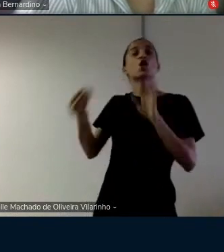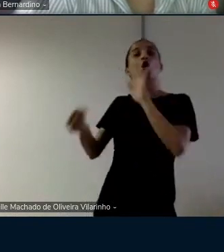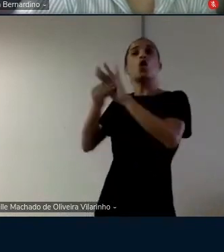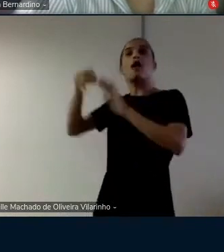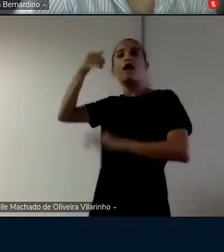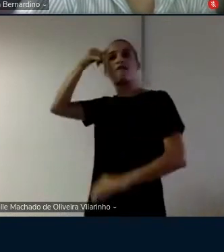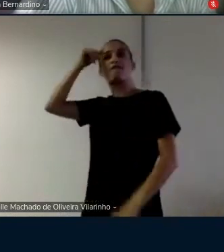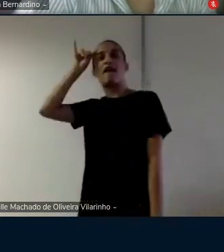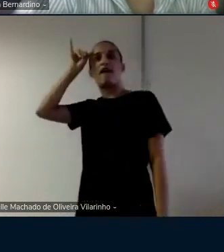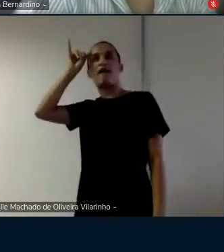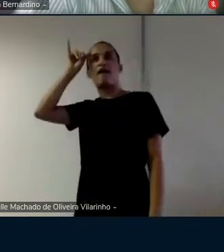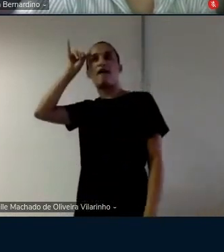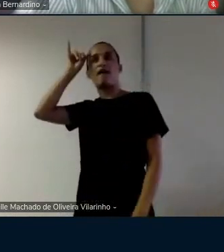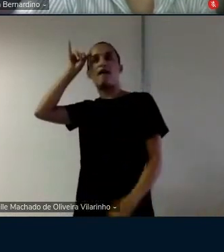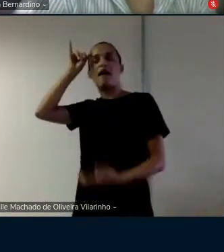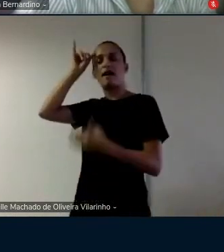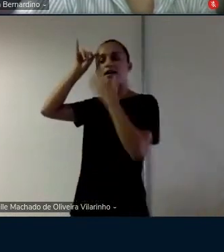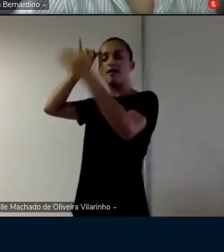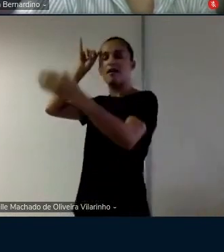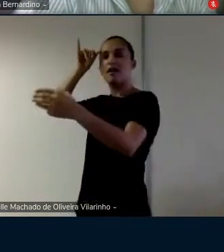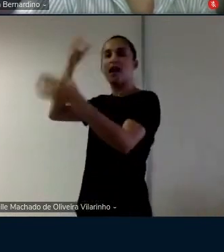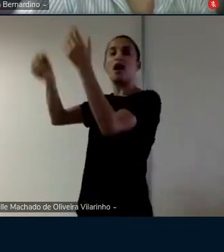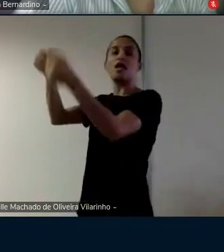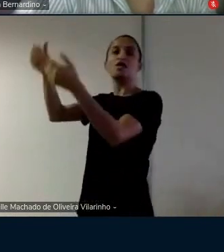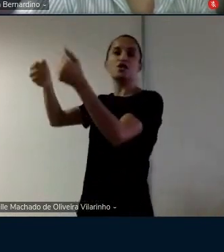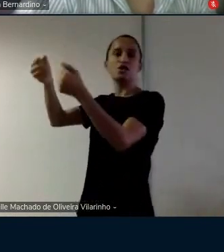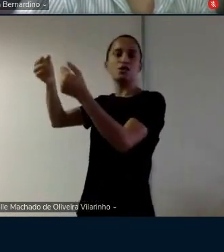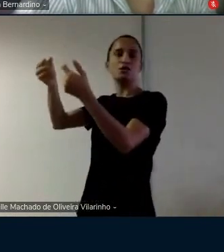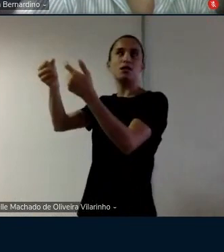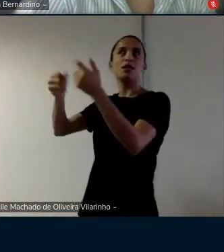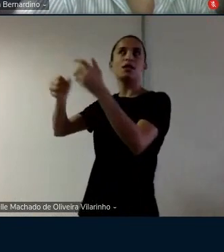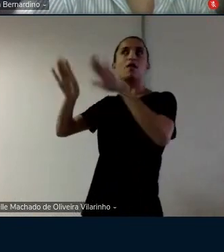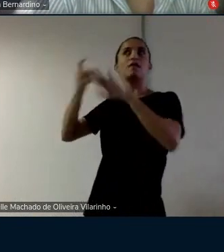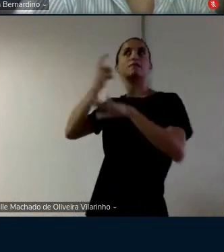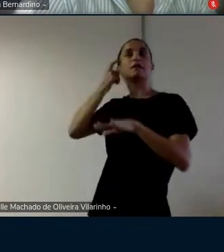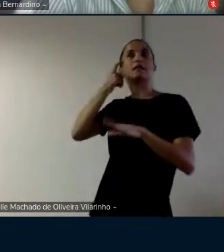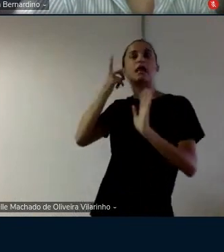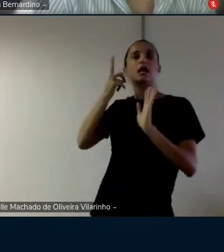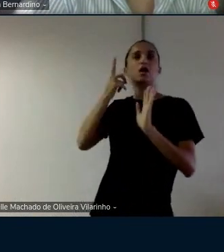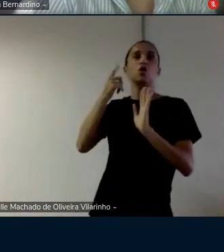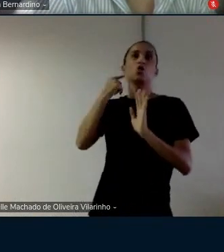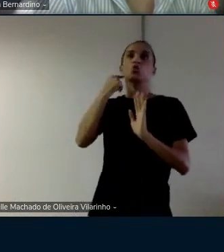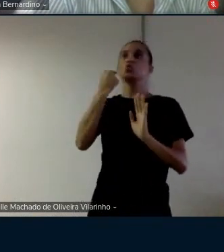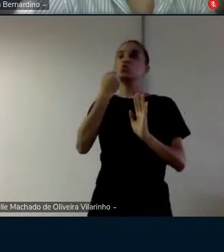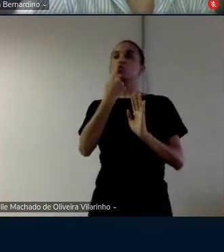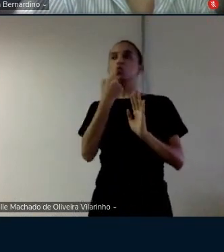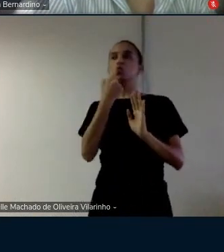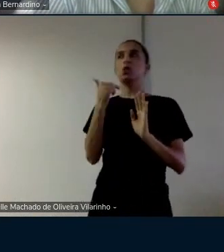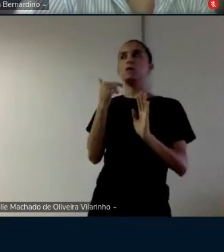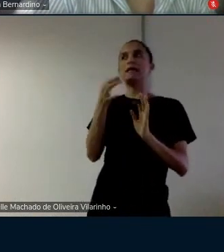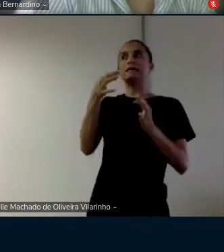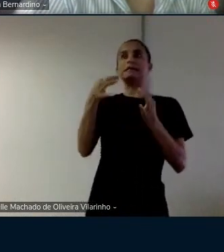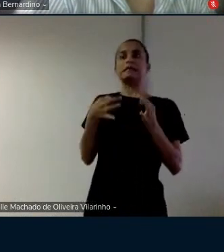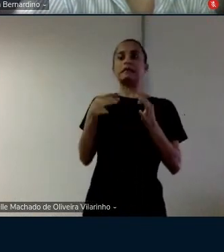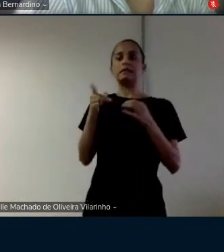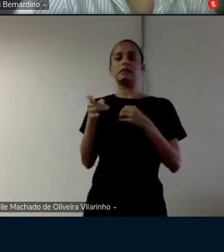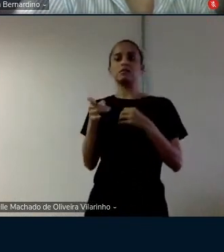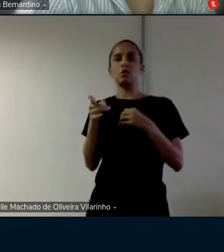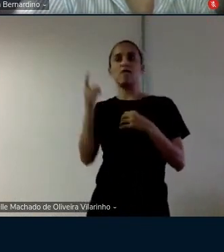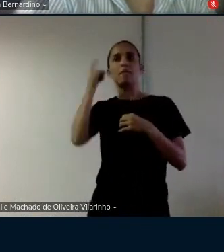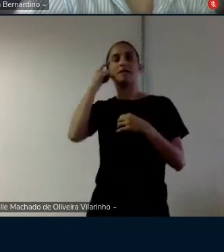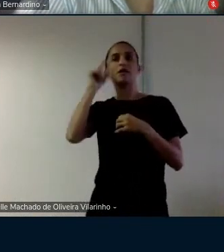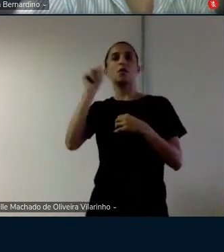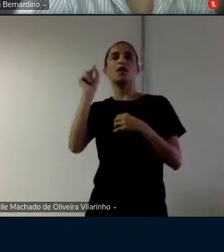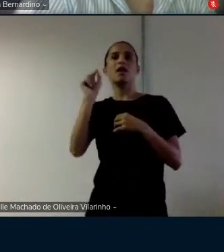na frente do leite o surdo pode achar digamos você pega um surdo que não tem muita certeza disso ele